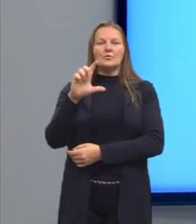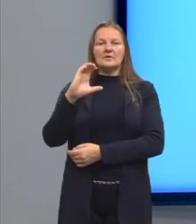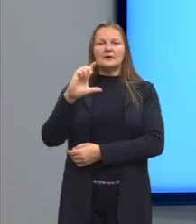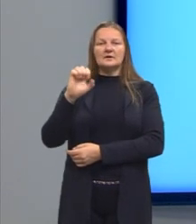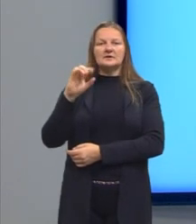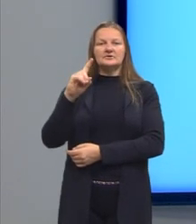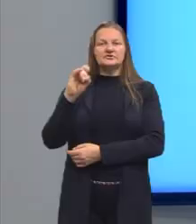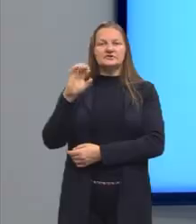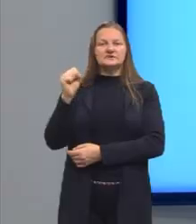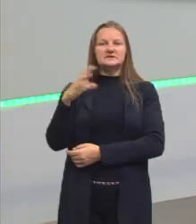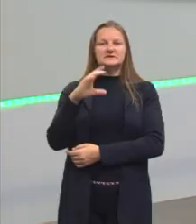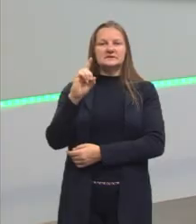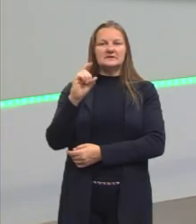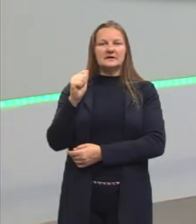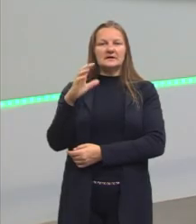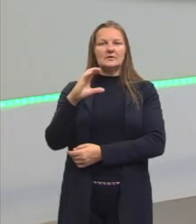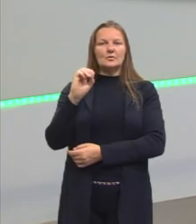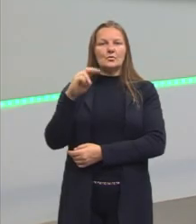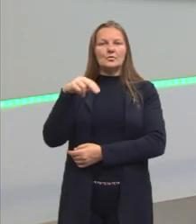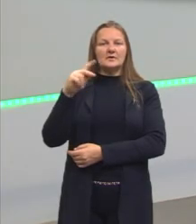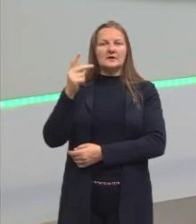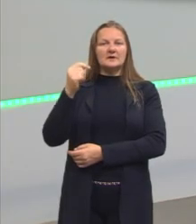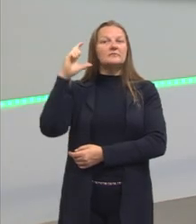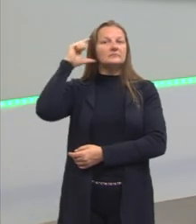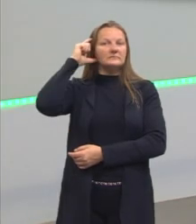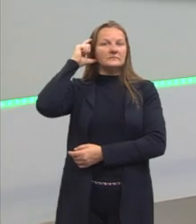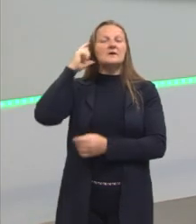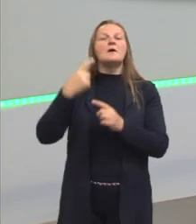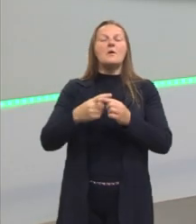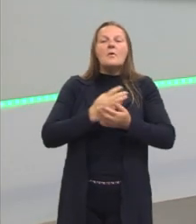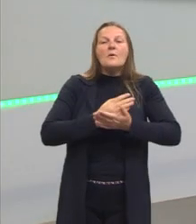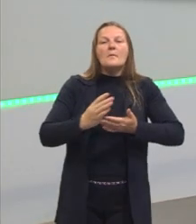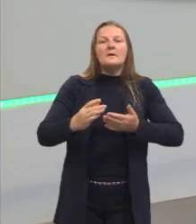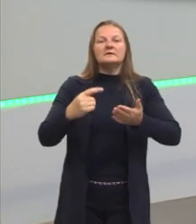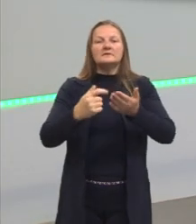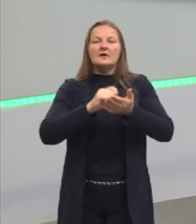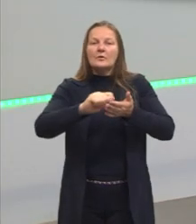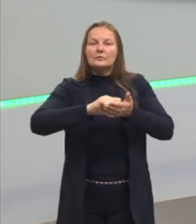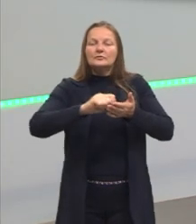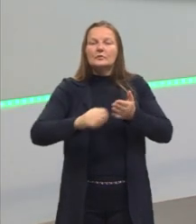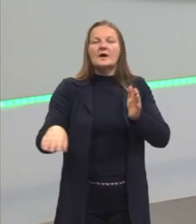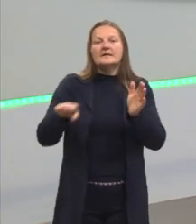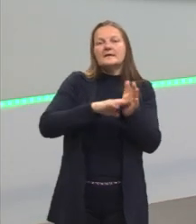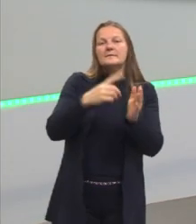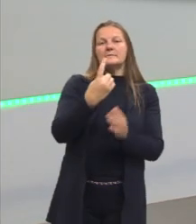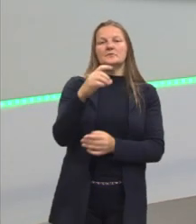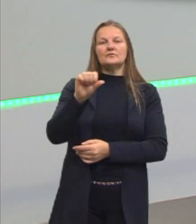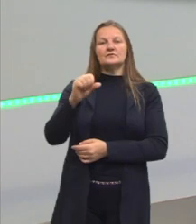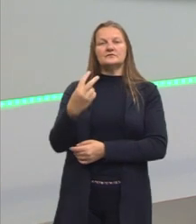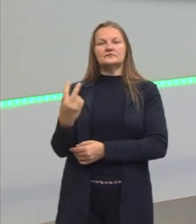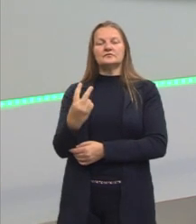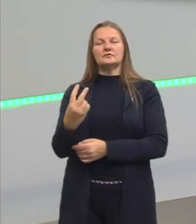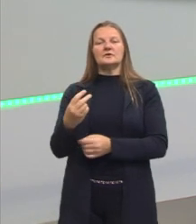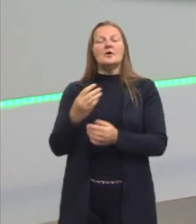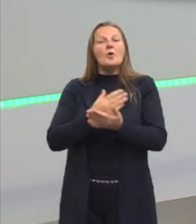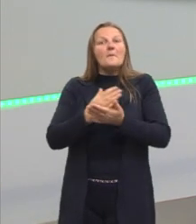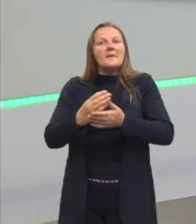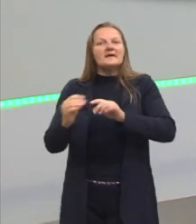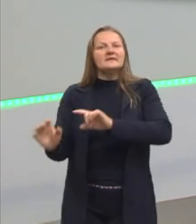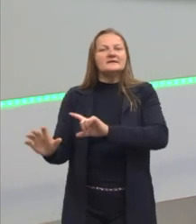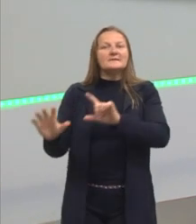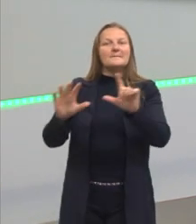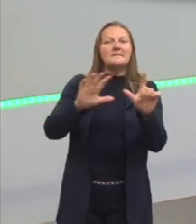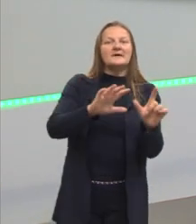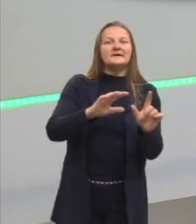data para determinar o início do pré-modernismo. E ele vai até 1922 com o início da Semana da Arte Moderna,